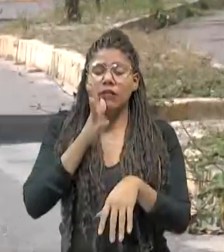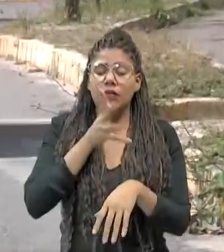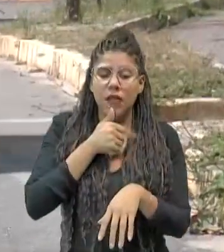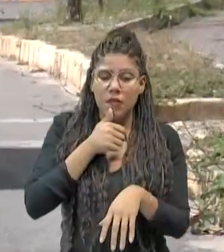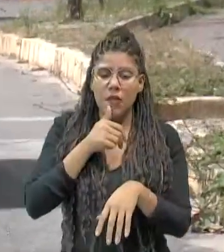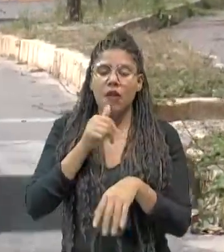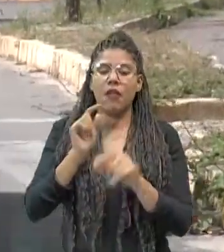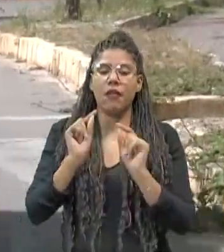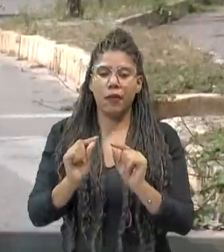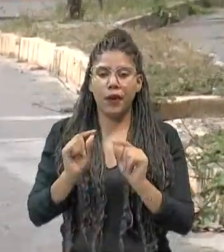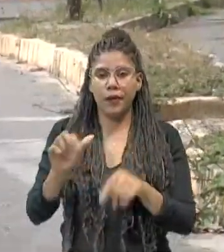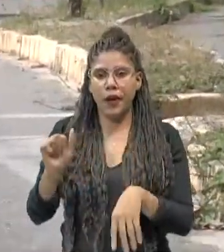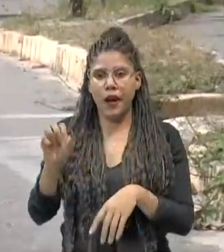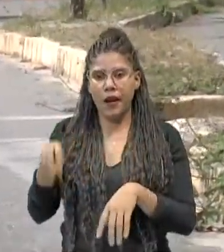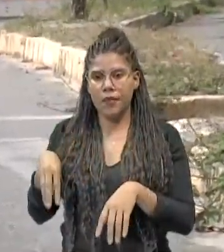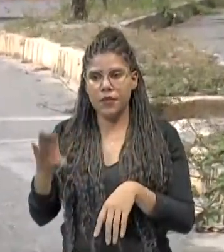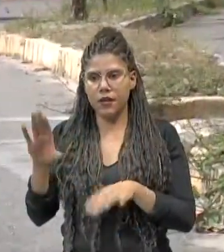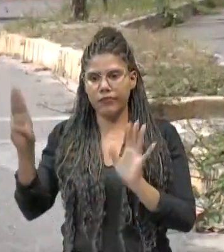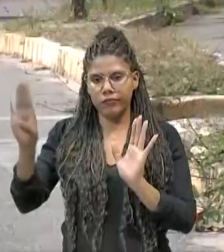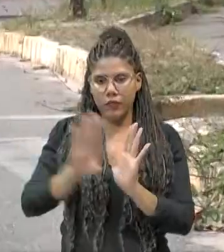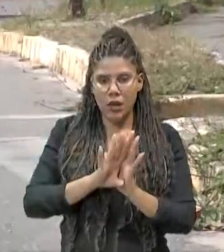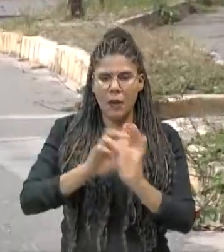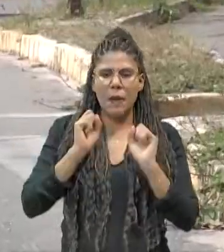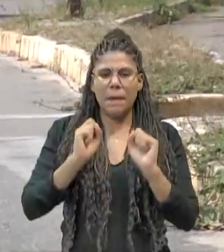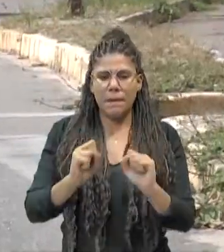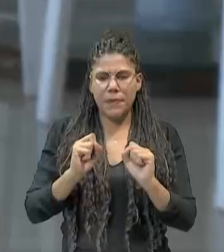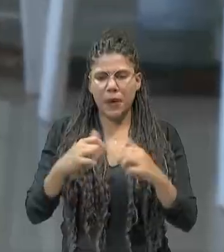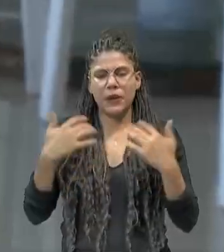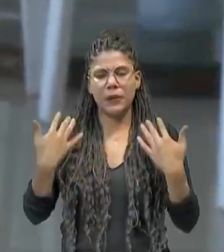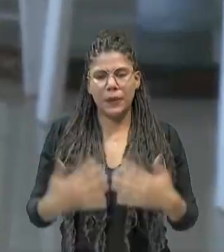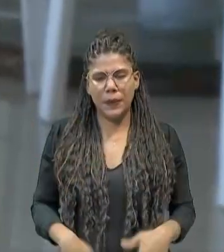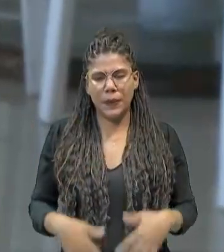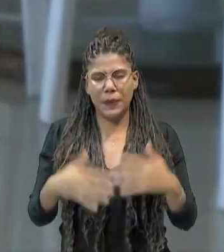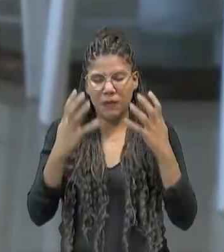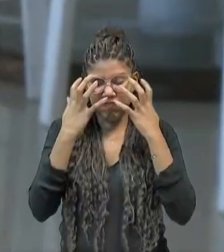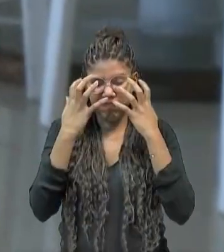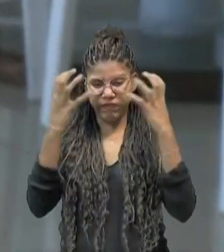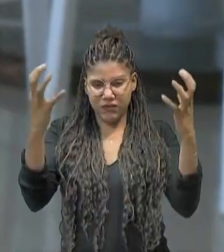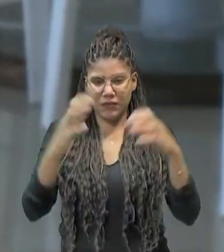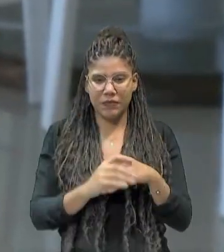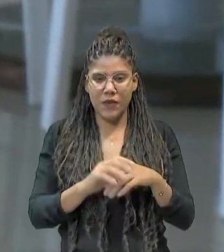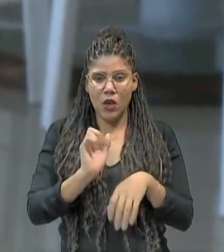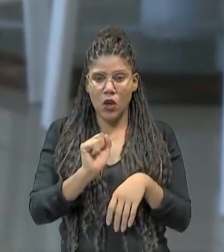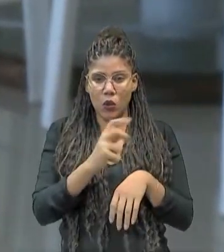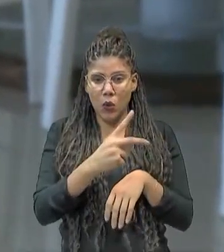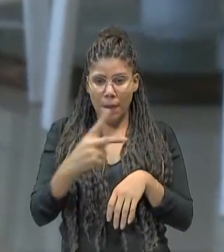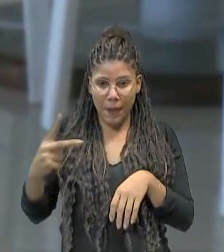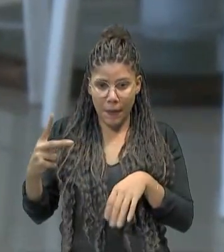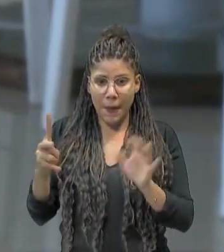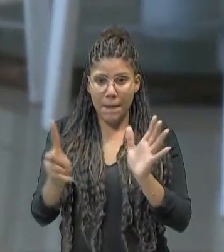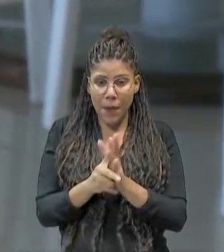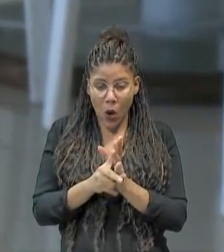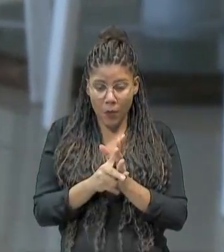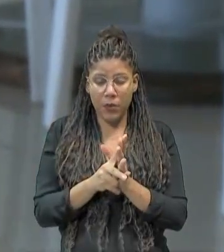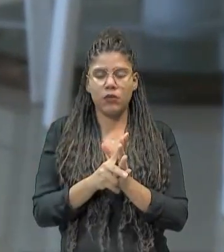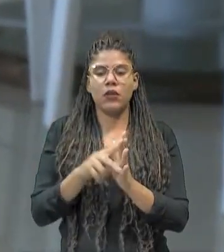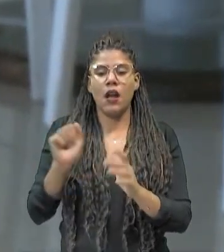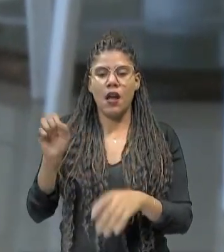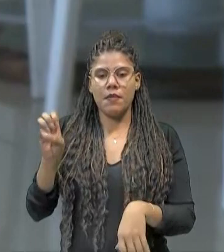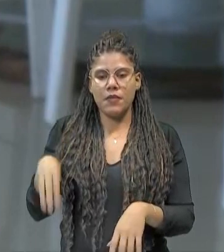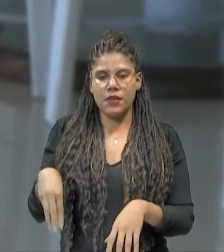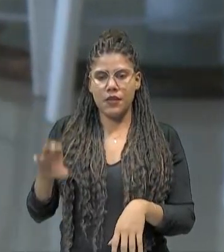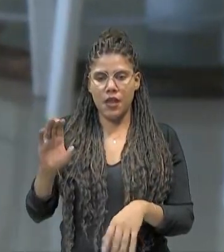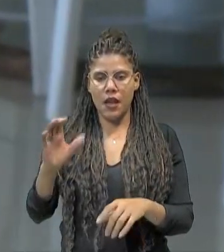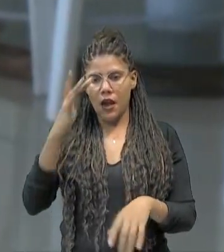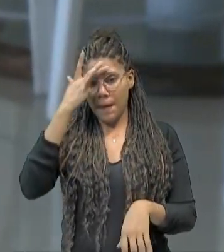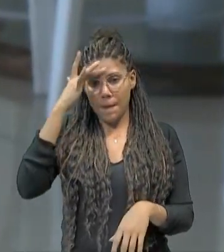cheguem ao local podem causar muitos aborrecimentos. Com o aplicativo da Autarquia Municipal de Trânsito, os envolvidos